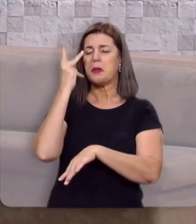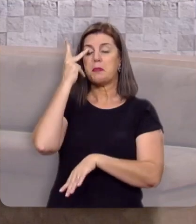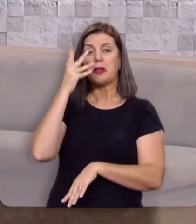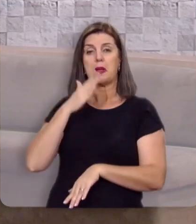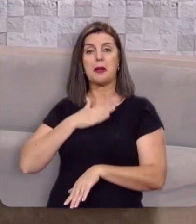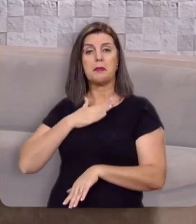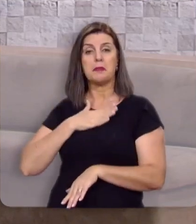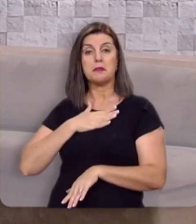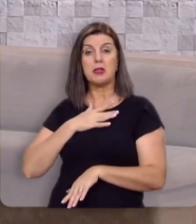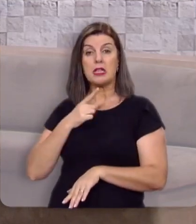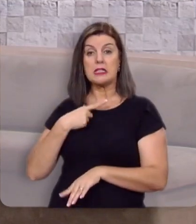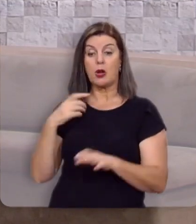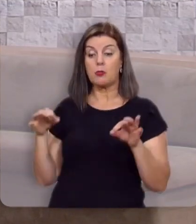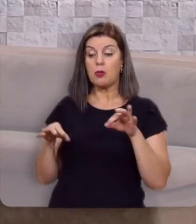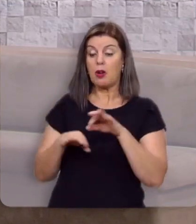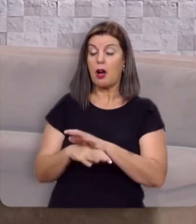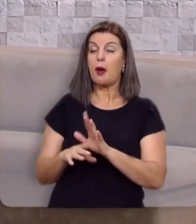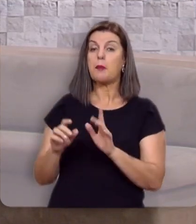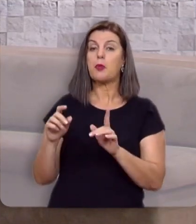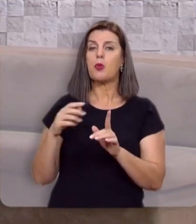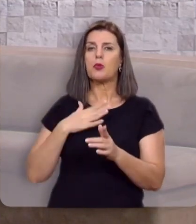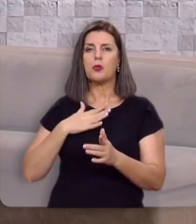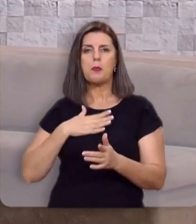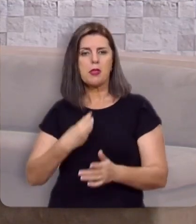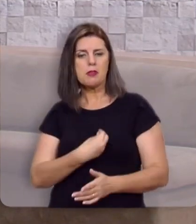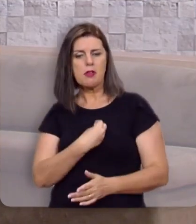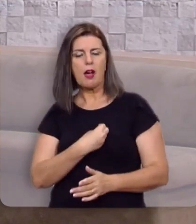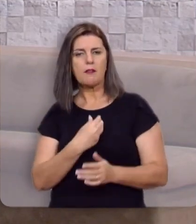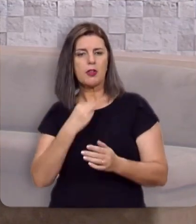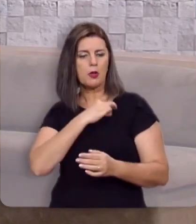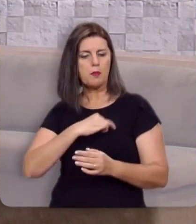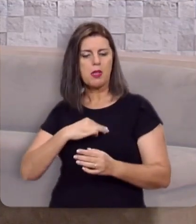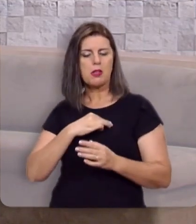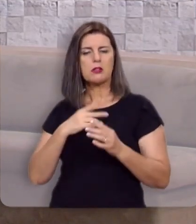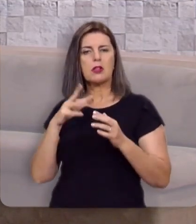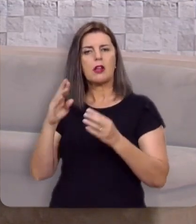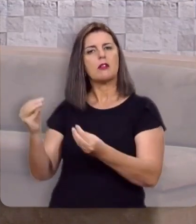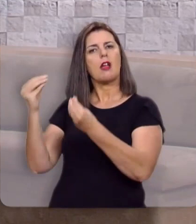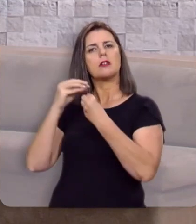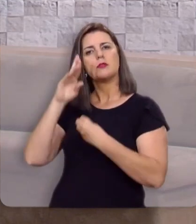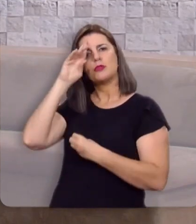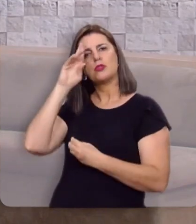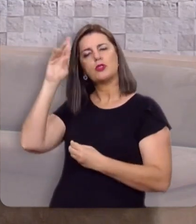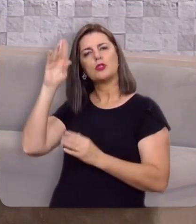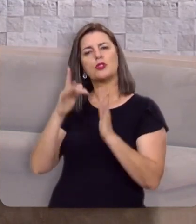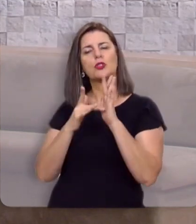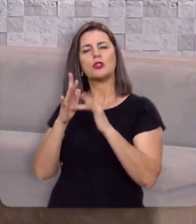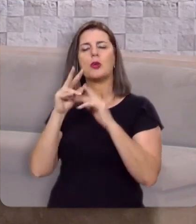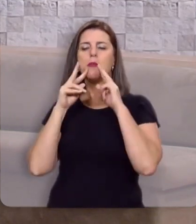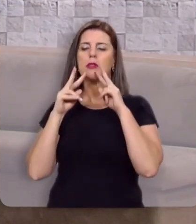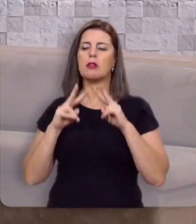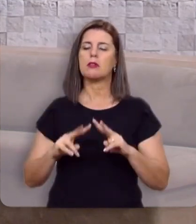mesmo, contanto que eu complete a minha carreira. E o ministério que eu recebi do Senhor Jesus, para testemunhar o